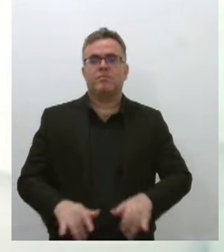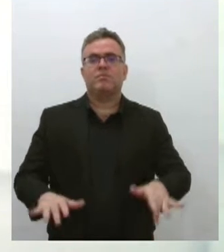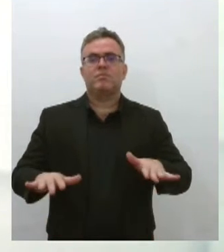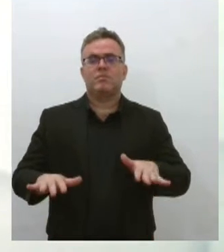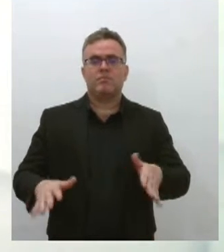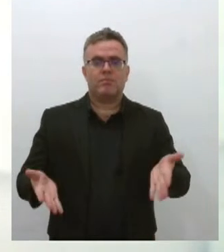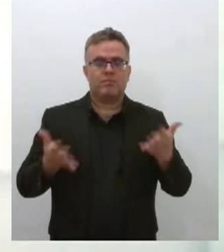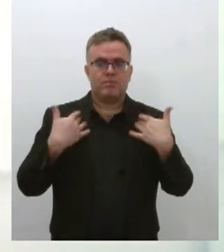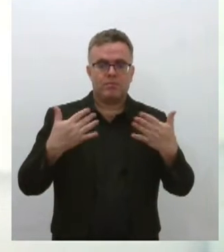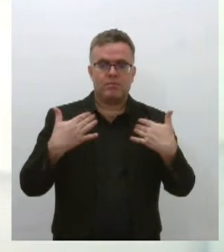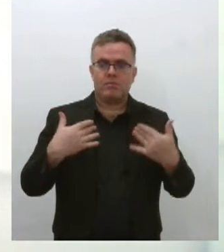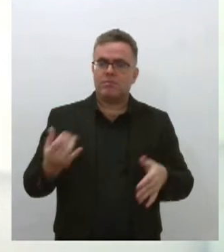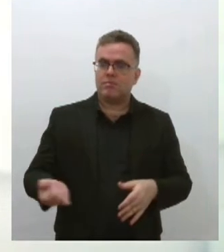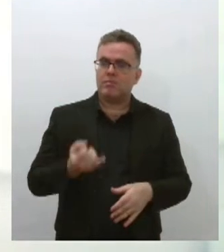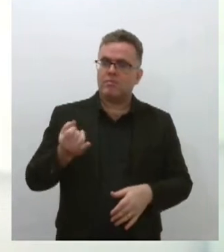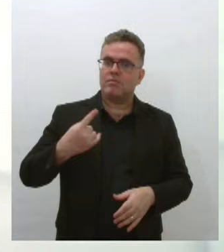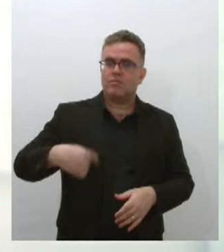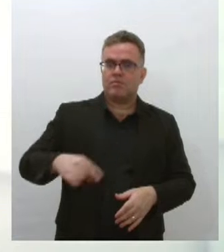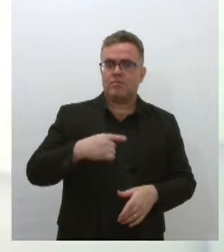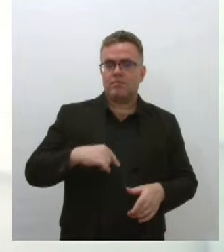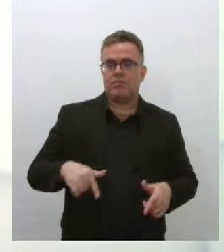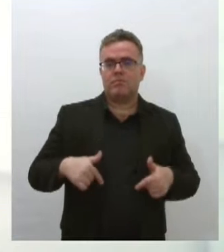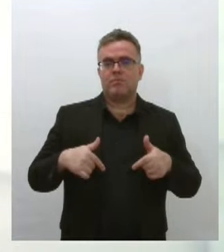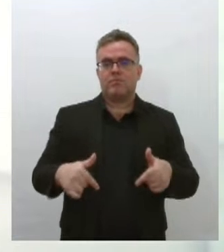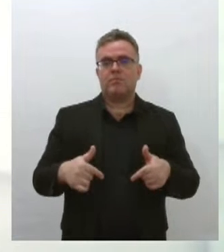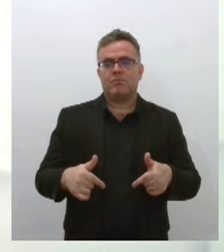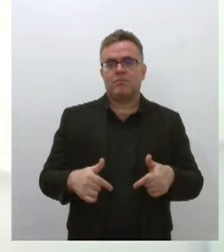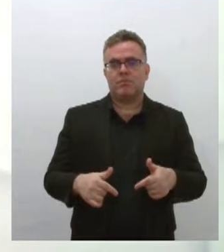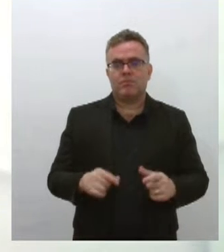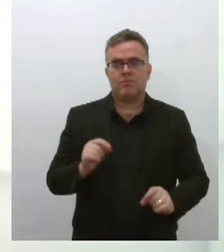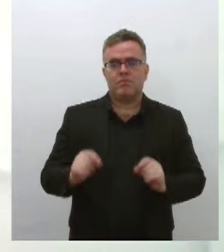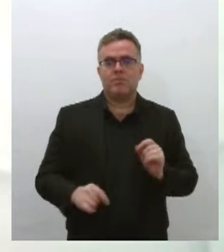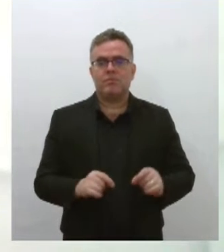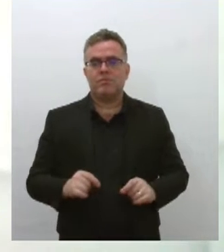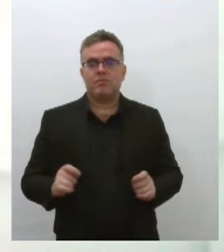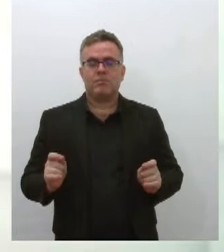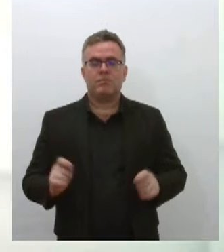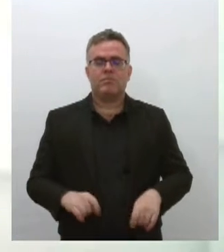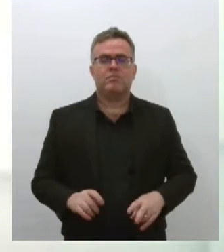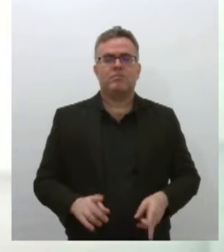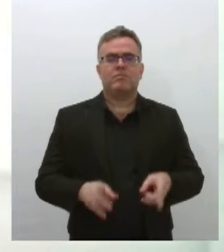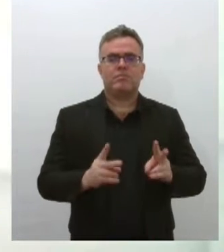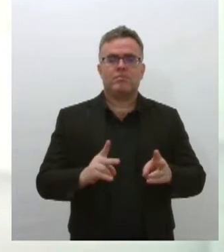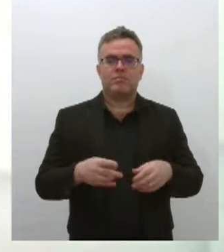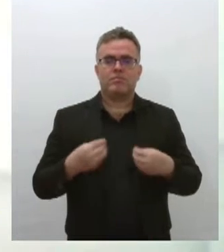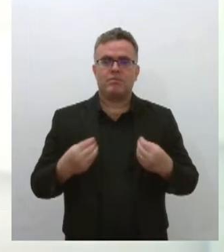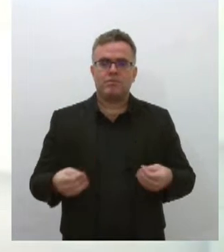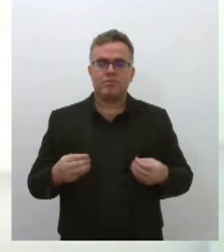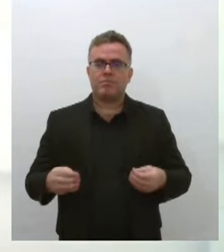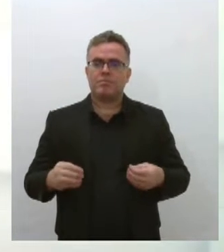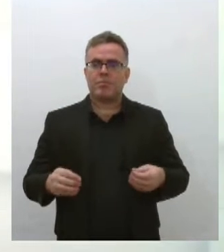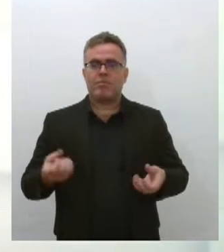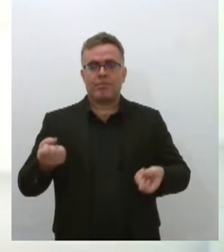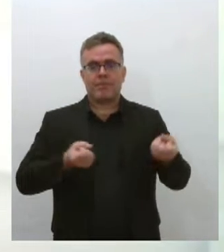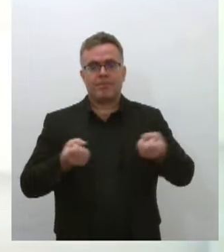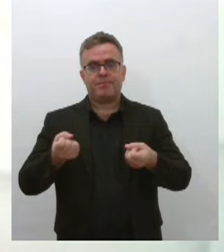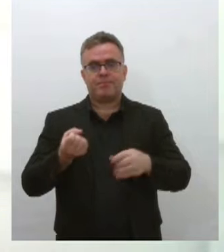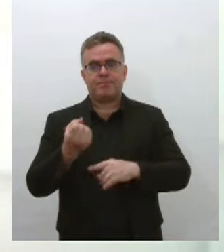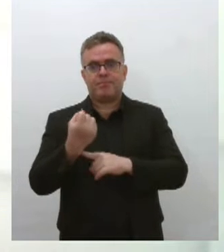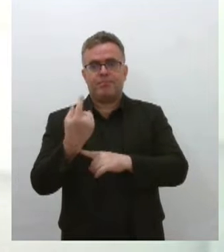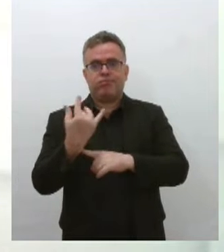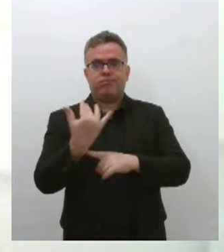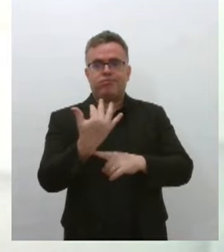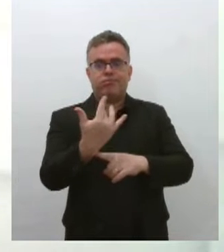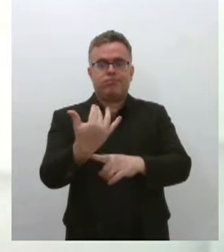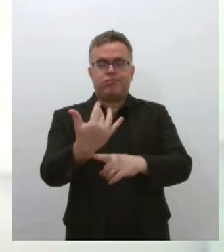é muito importante a gente combater. Lembrando também, Denise, que também tem o carro fumacê aí que faz a visita aí nas casas. Então,